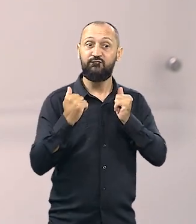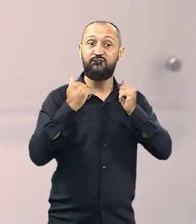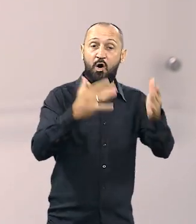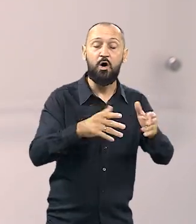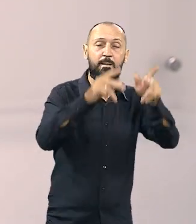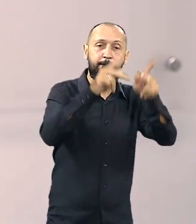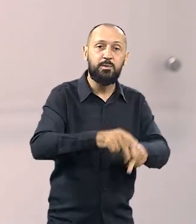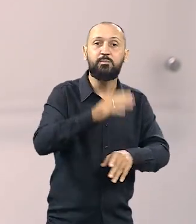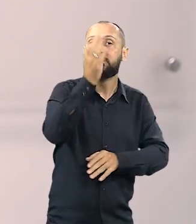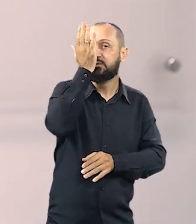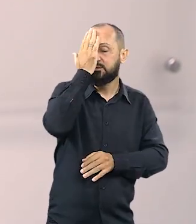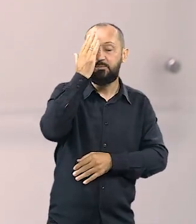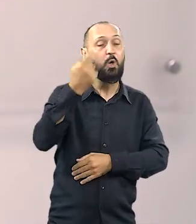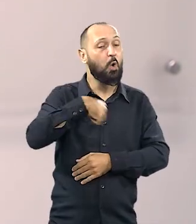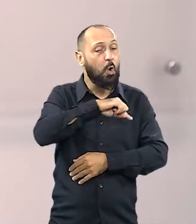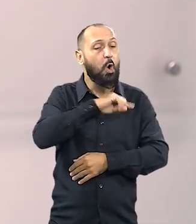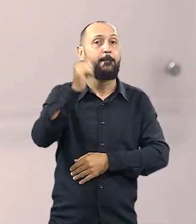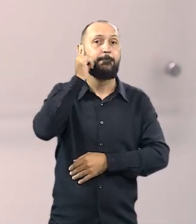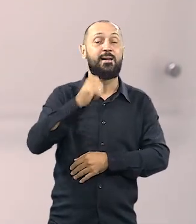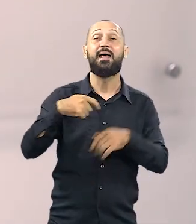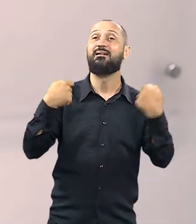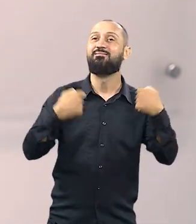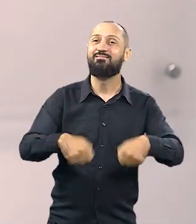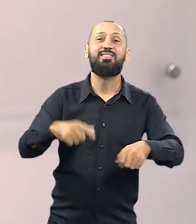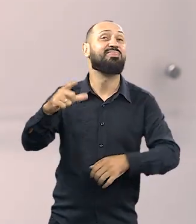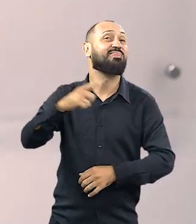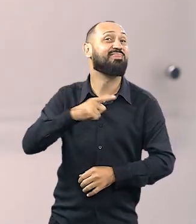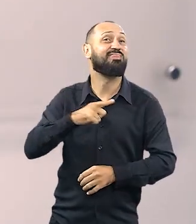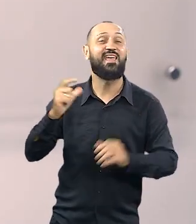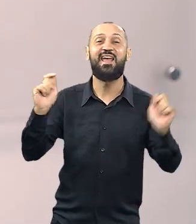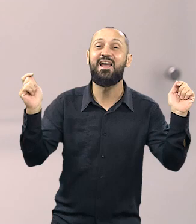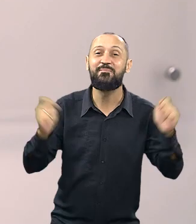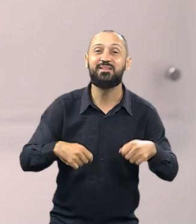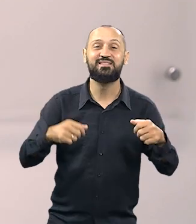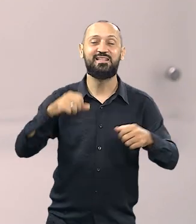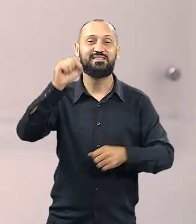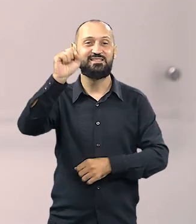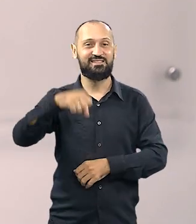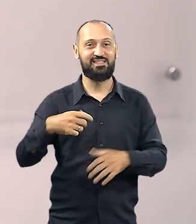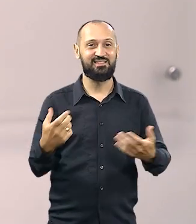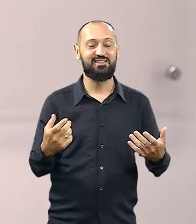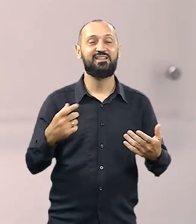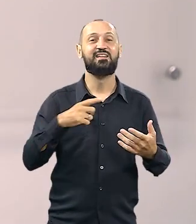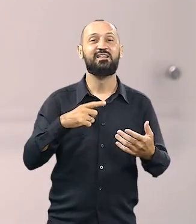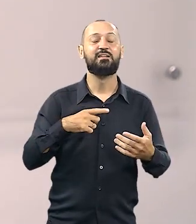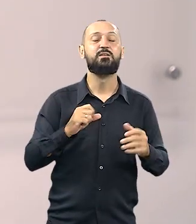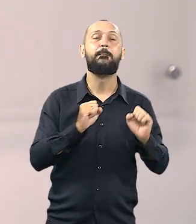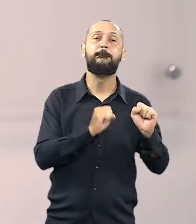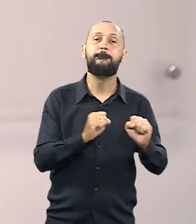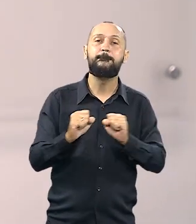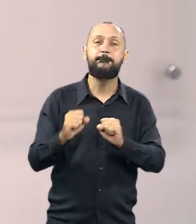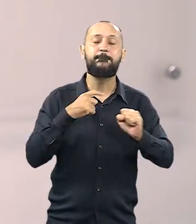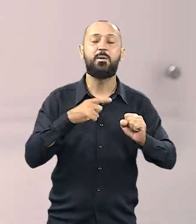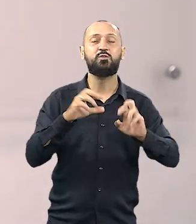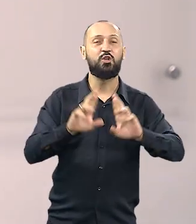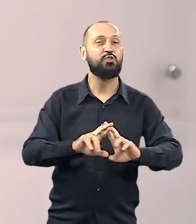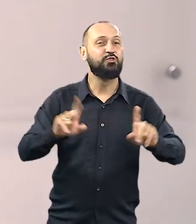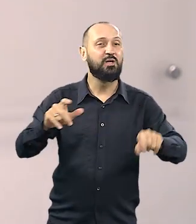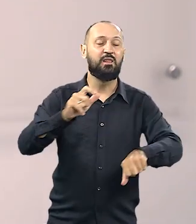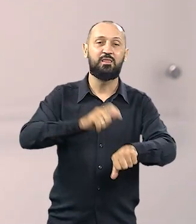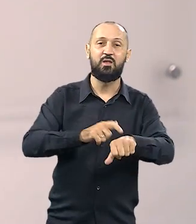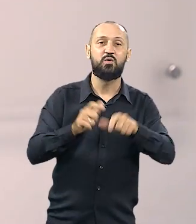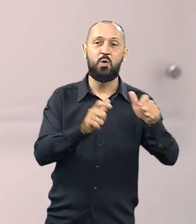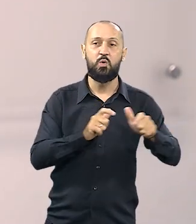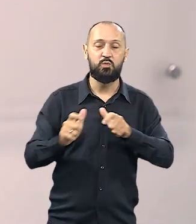espaços públicos e entender que nós, mulheres, temos essa capacidade e que nós podemos fazer a